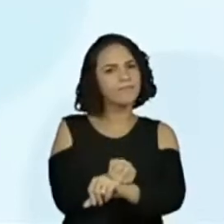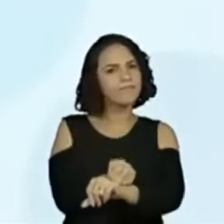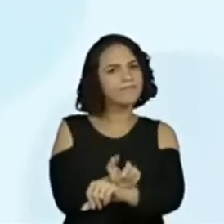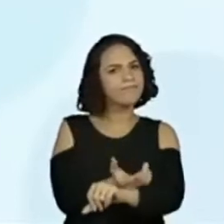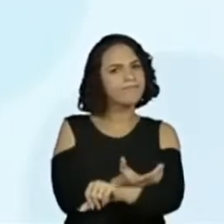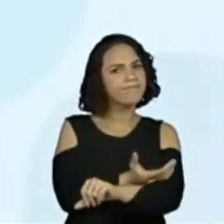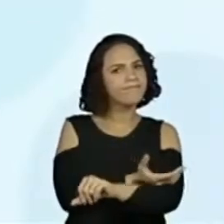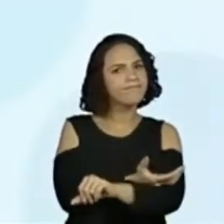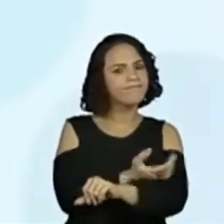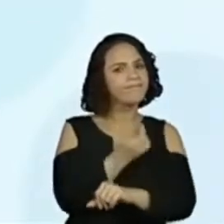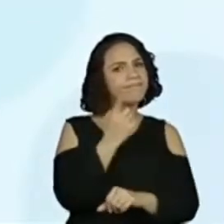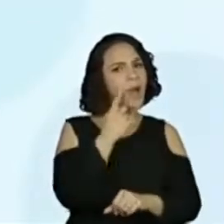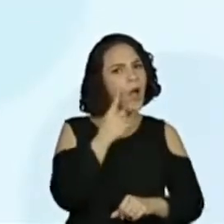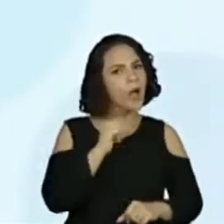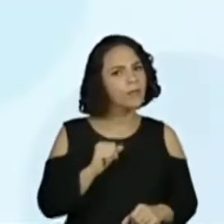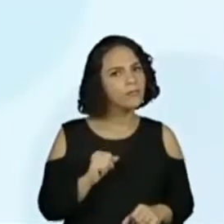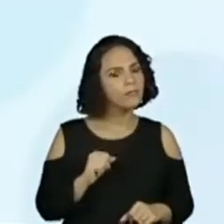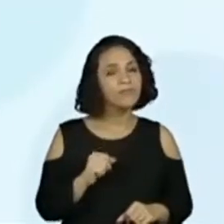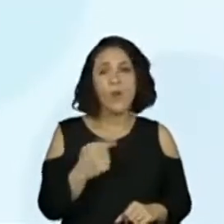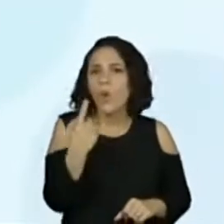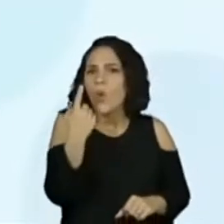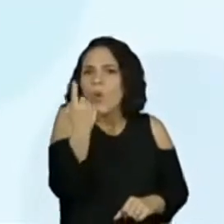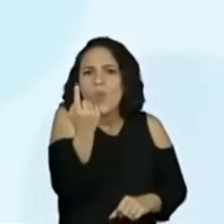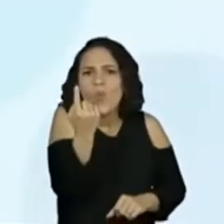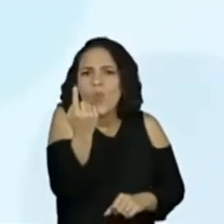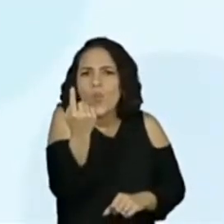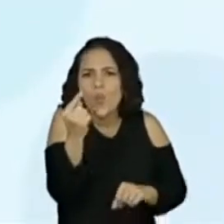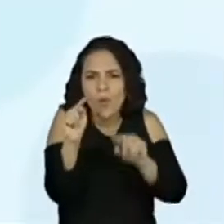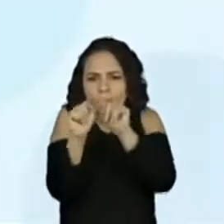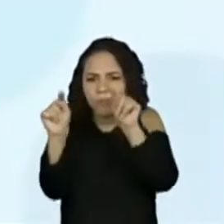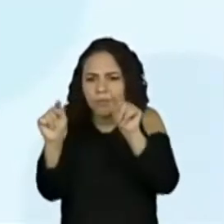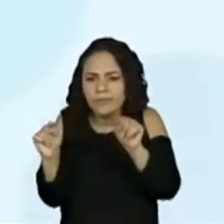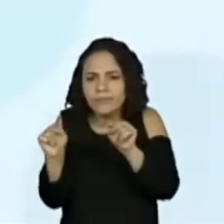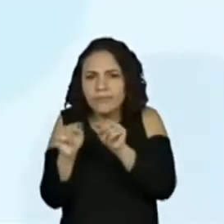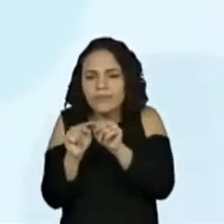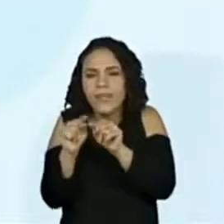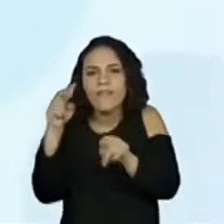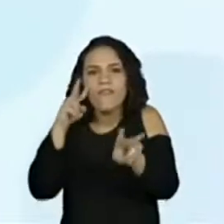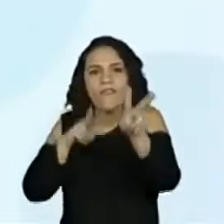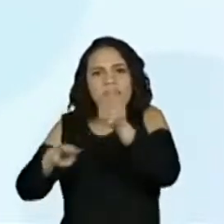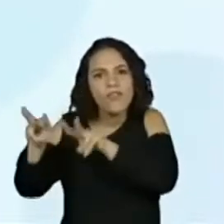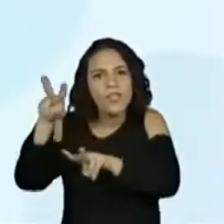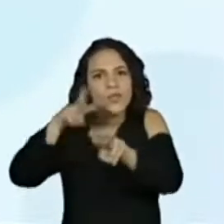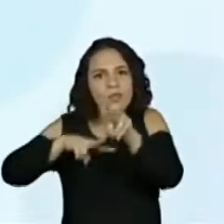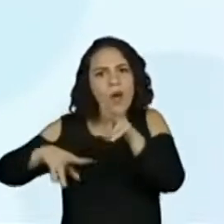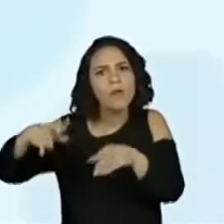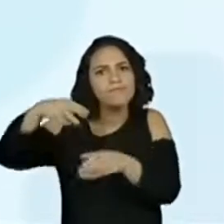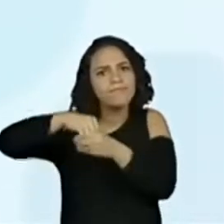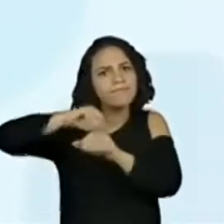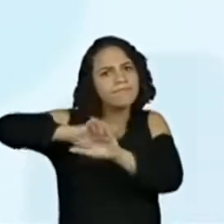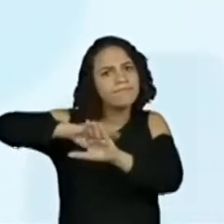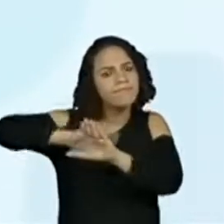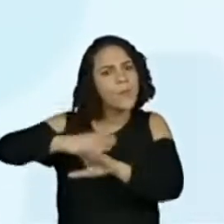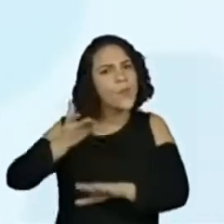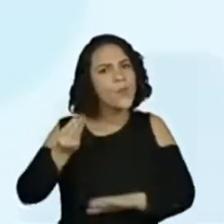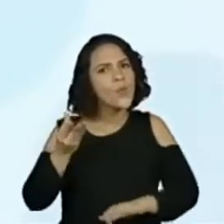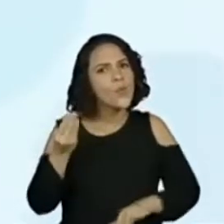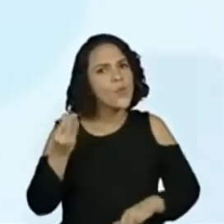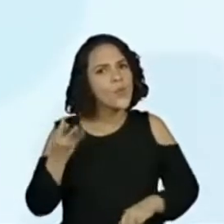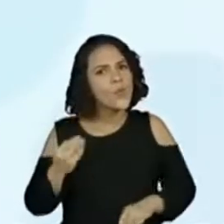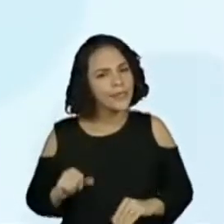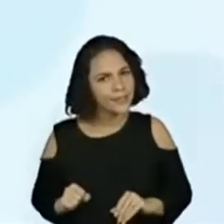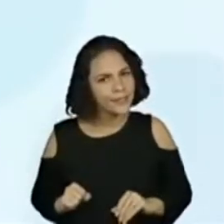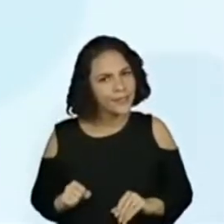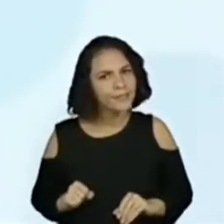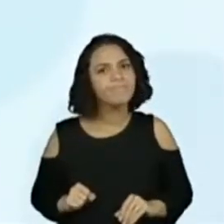passar. Quanta informação nesse pequeno, né, professor? Só nesse quadrado aí. Olha lá. Nesse primeiro quadrinho, a gente tem a